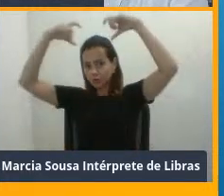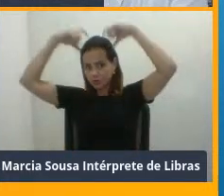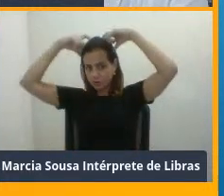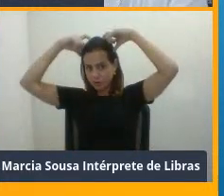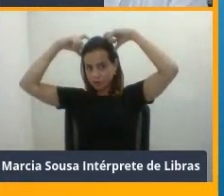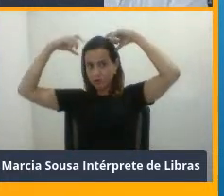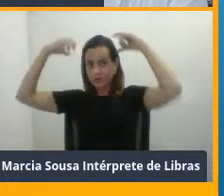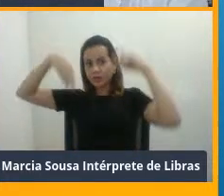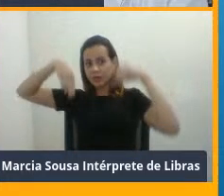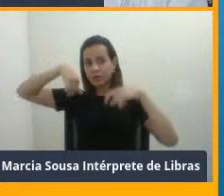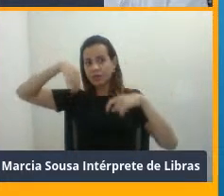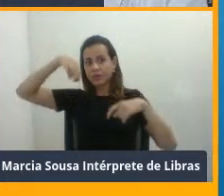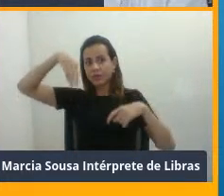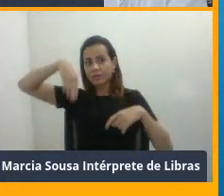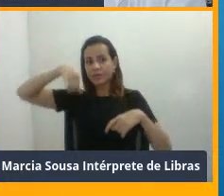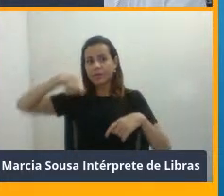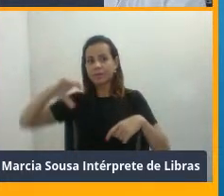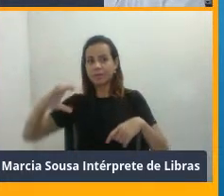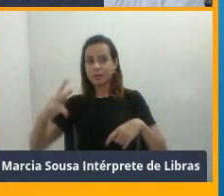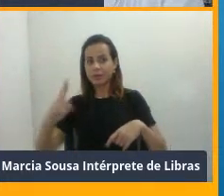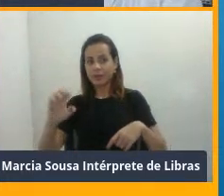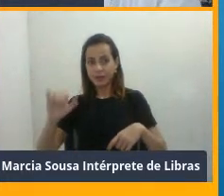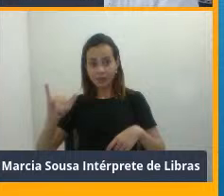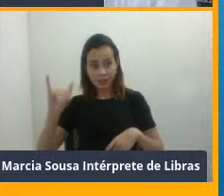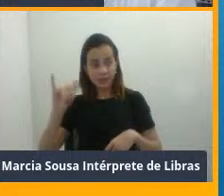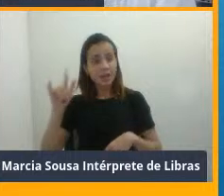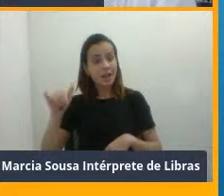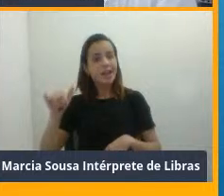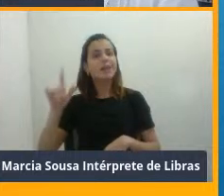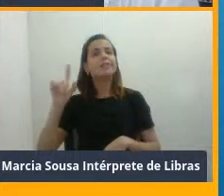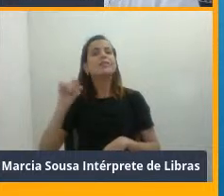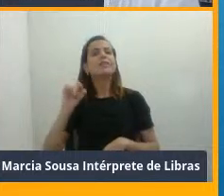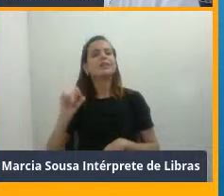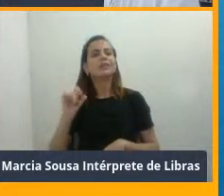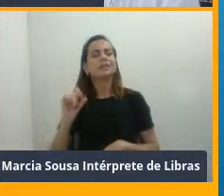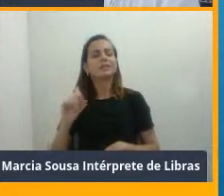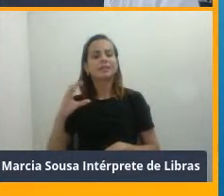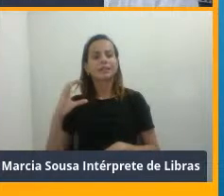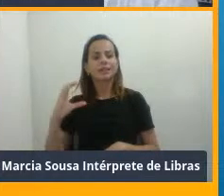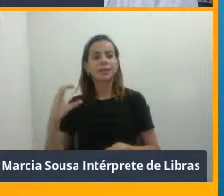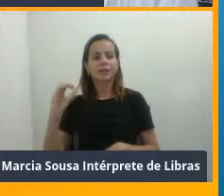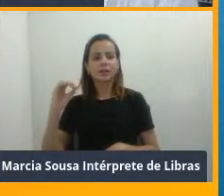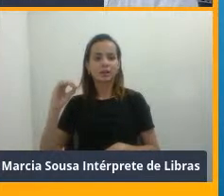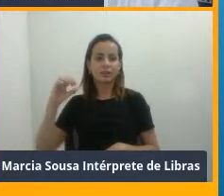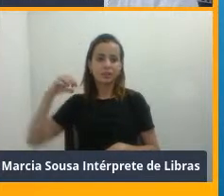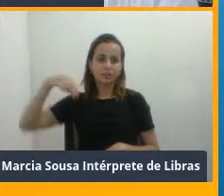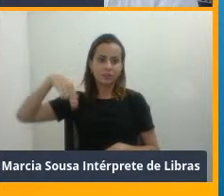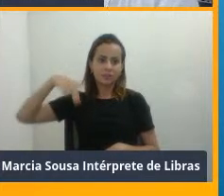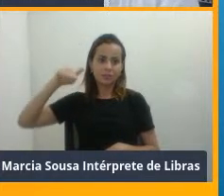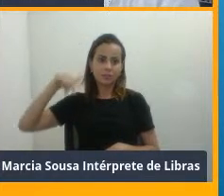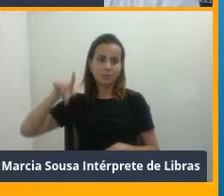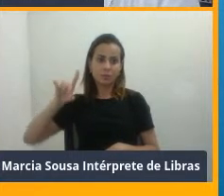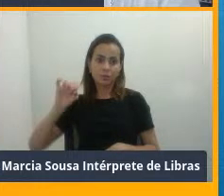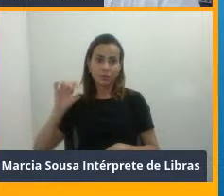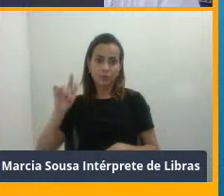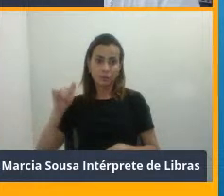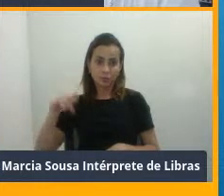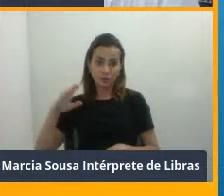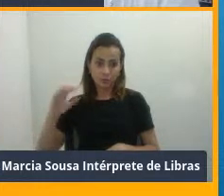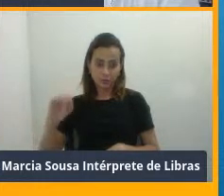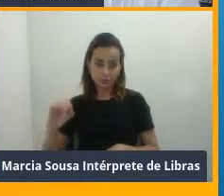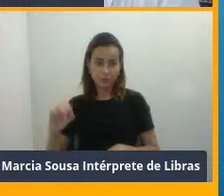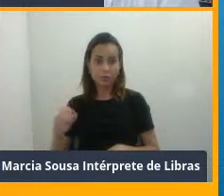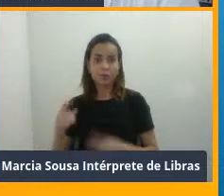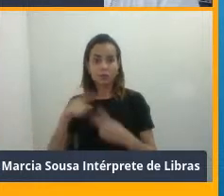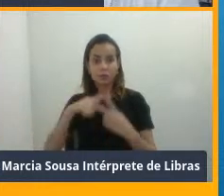realidade ele é um camundongo. Tá certo? Então, só uma pequena curiosidade, porque quem trabalha com essas espécies tem